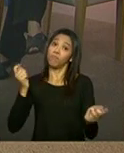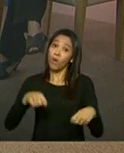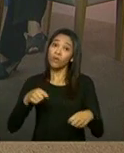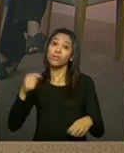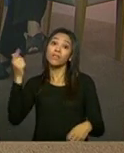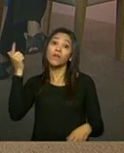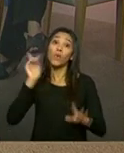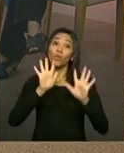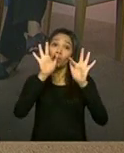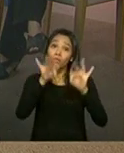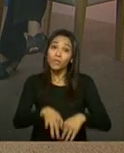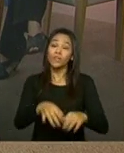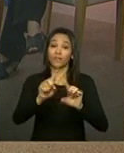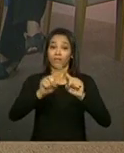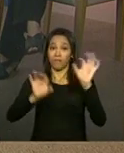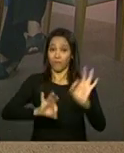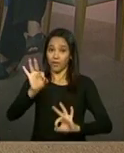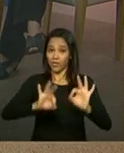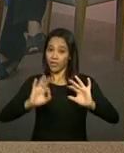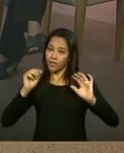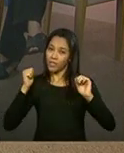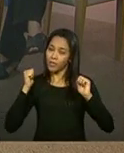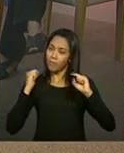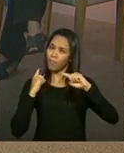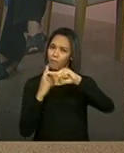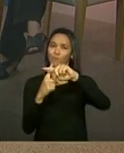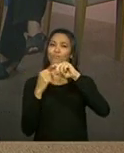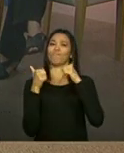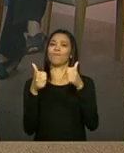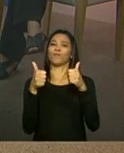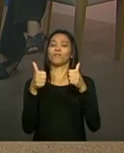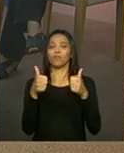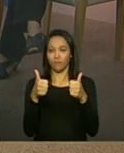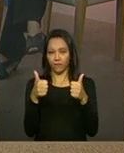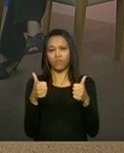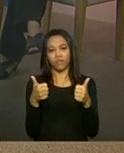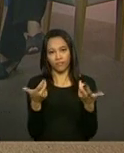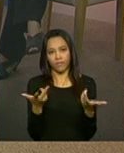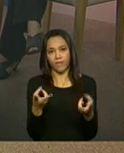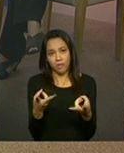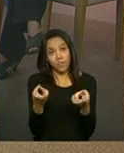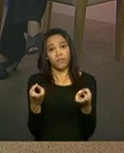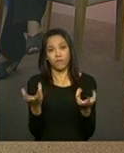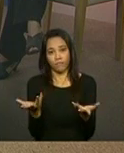efetivos, para que elas percebam resultados concretos na dinâmica familiar.